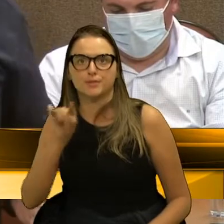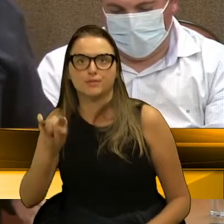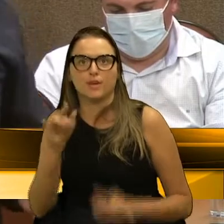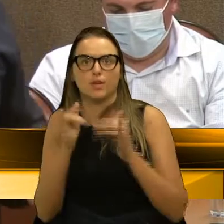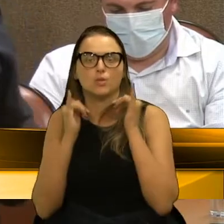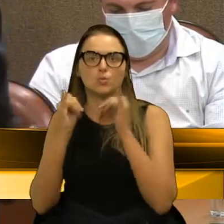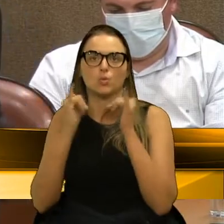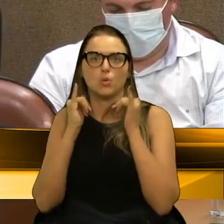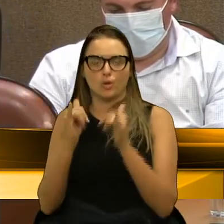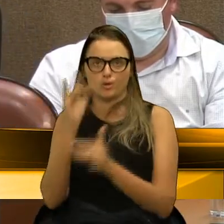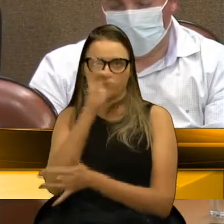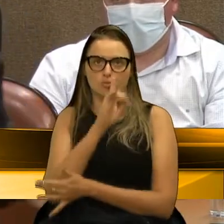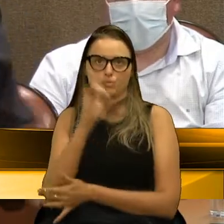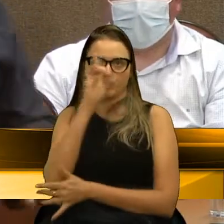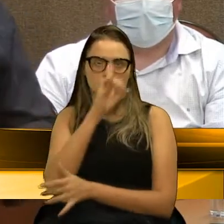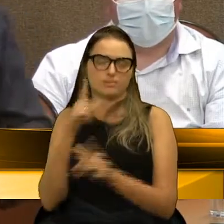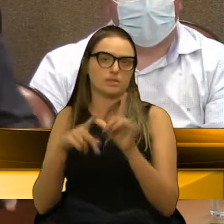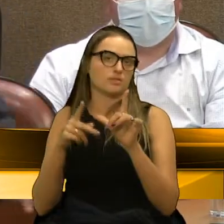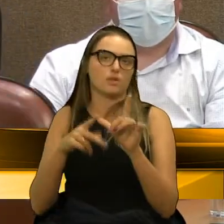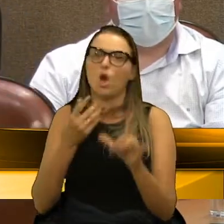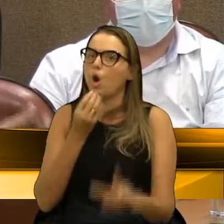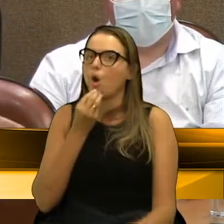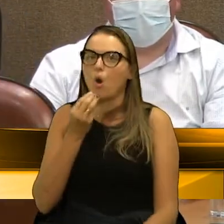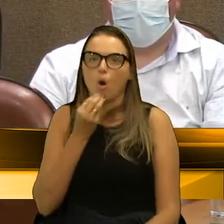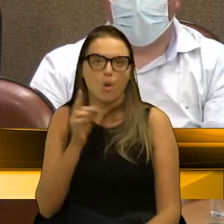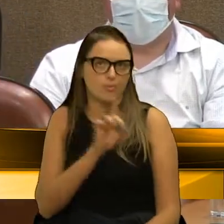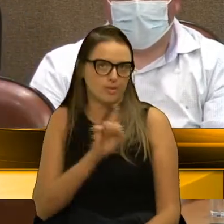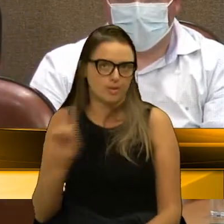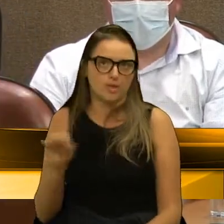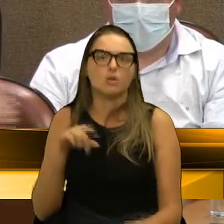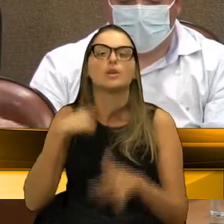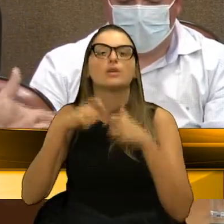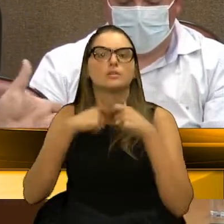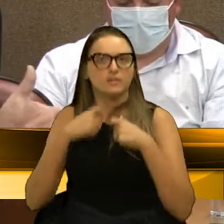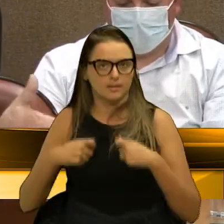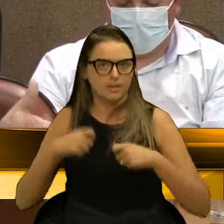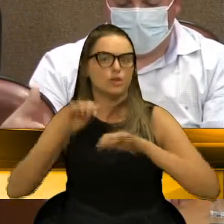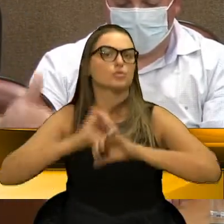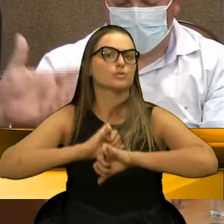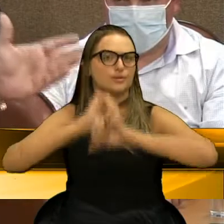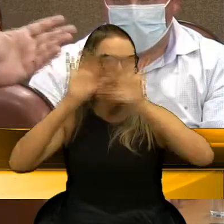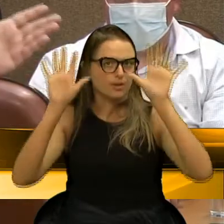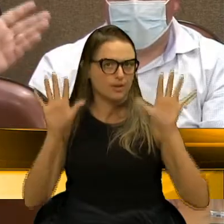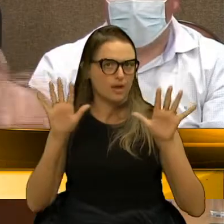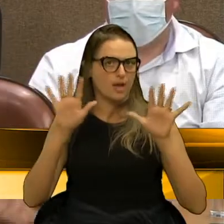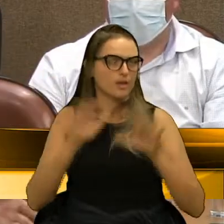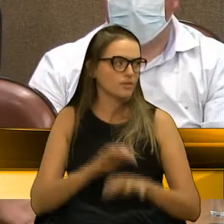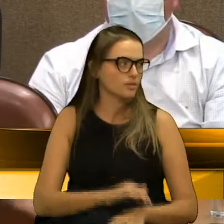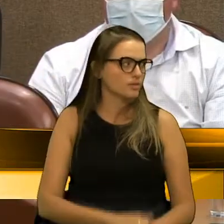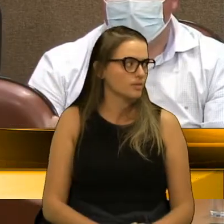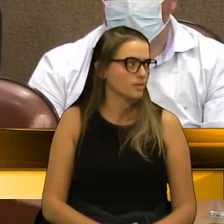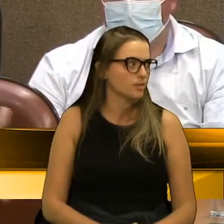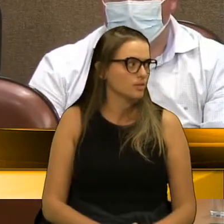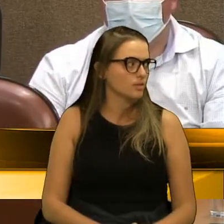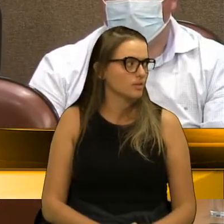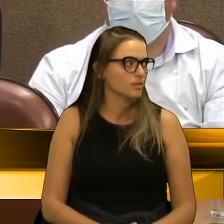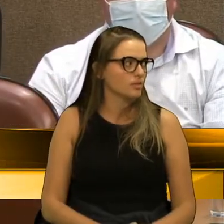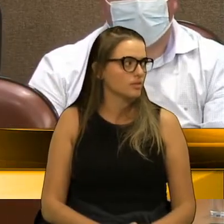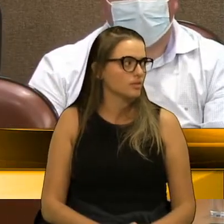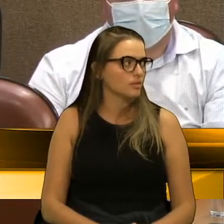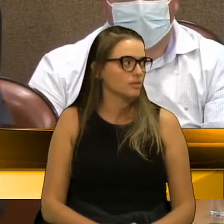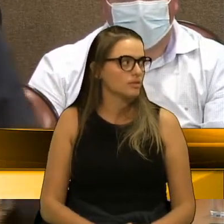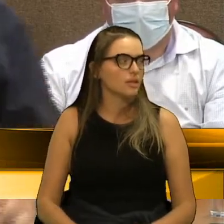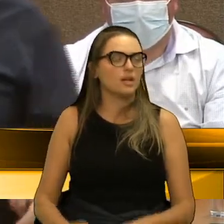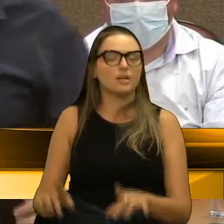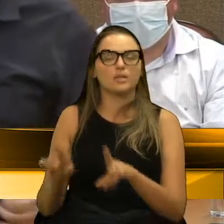que utilizam esse passe livre do domingo. Acho que não. O vereador Daniel Luz foi claro nessa posição, eu entendi muito bem a posição dele,